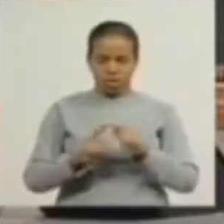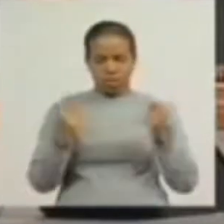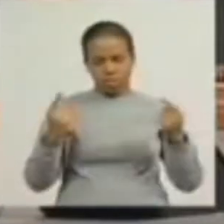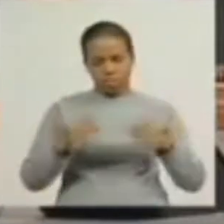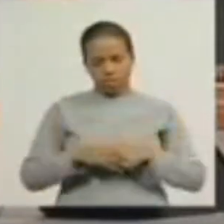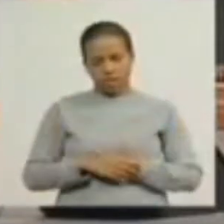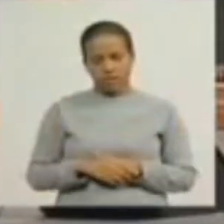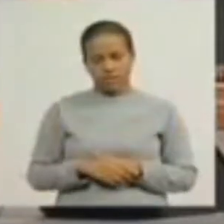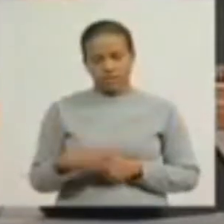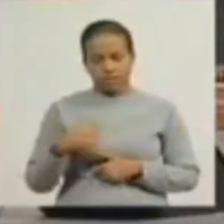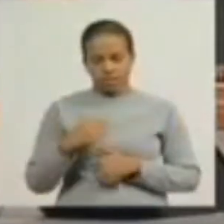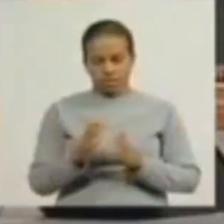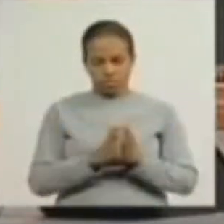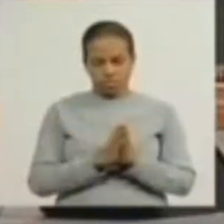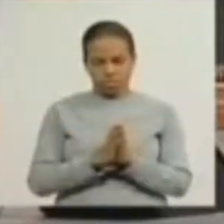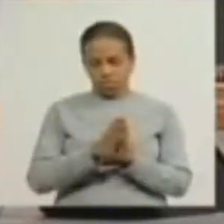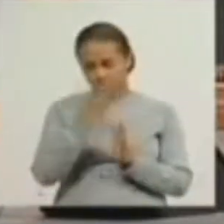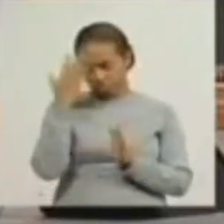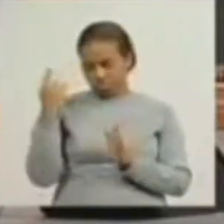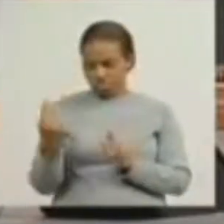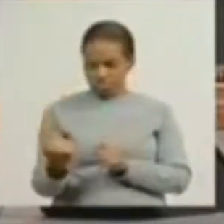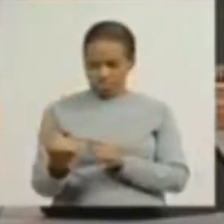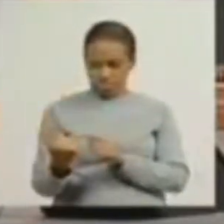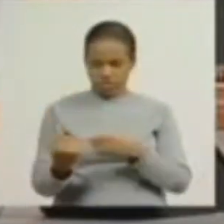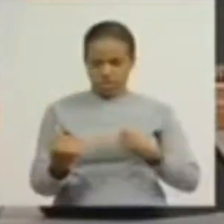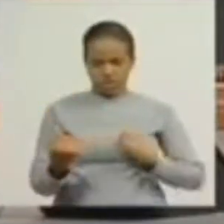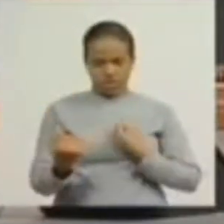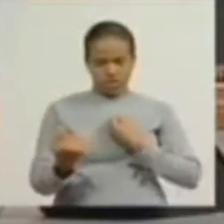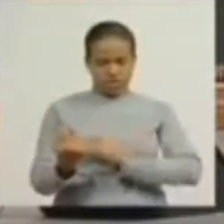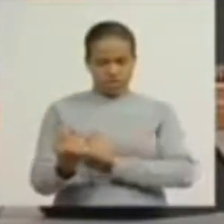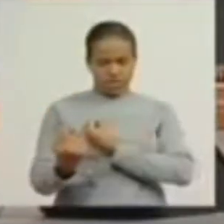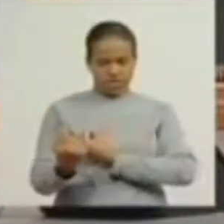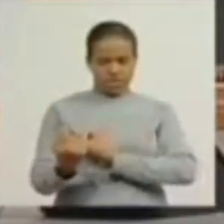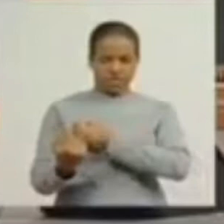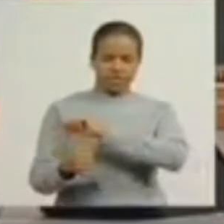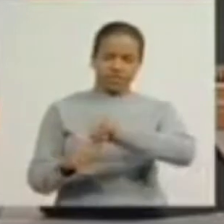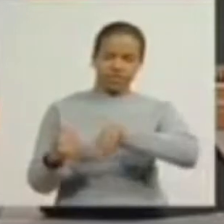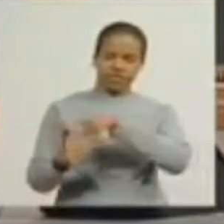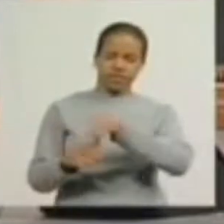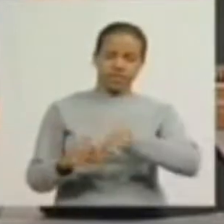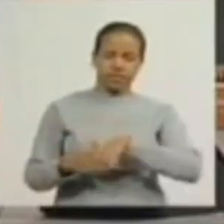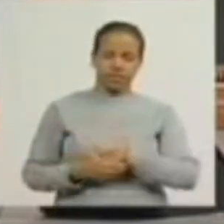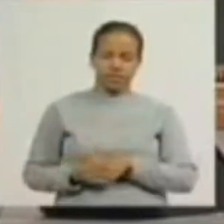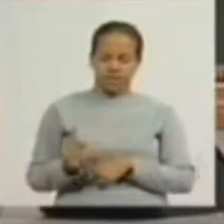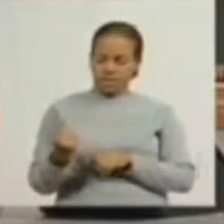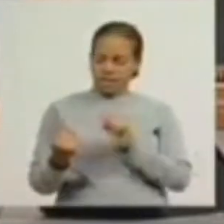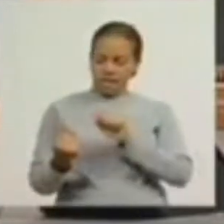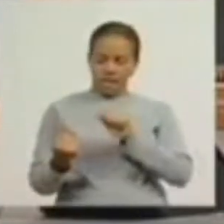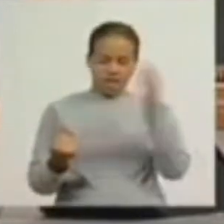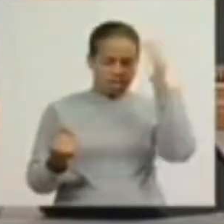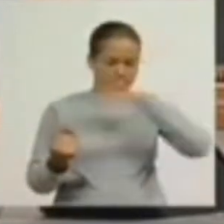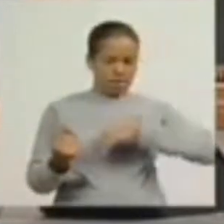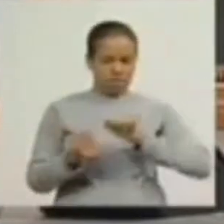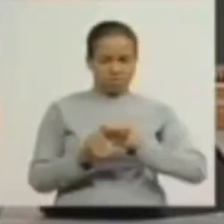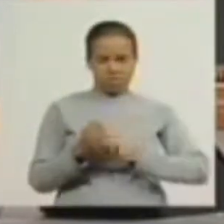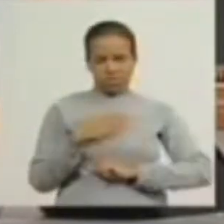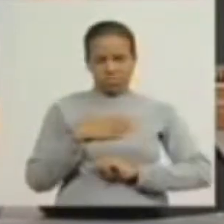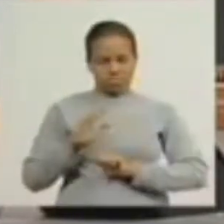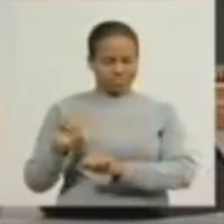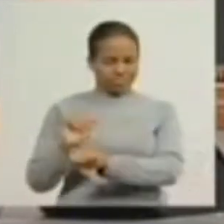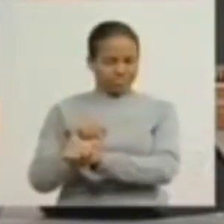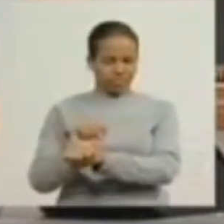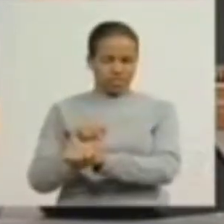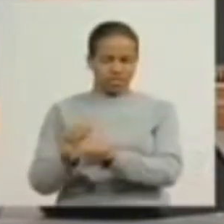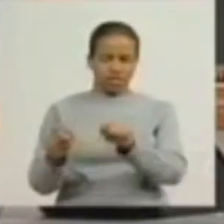estou rezando Jesus, para que ele mude para que ele pare de me maltratar e